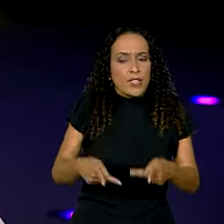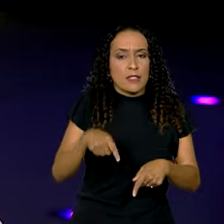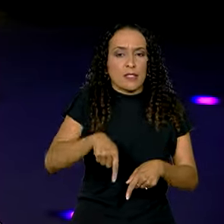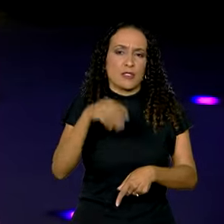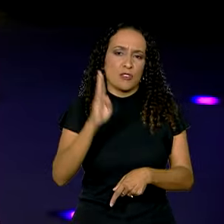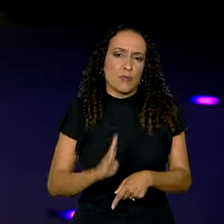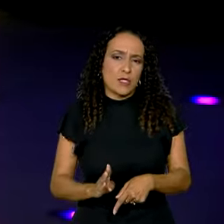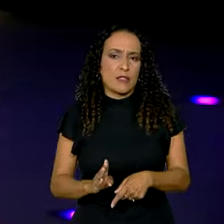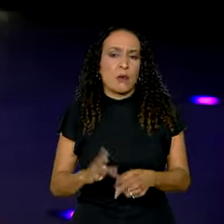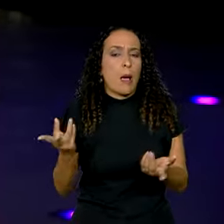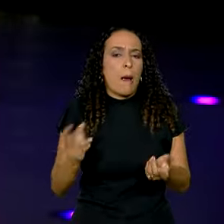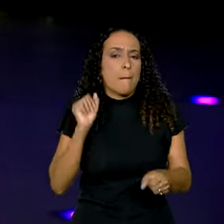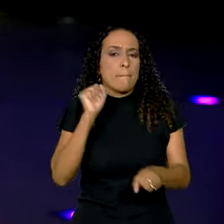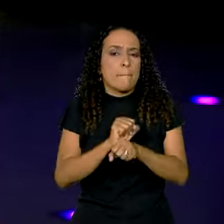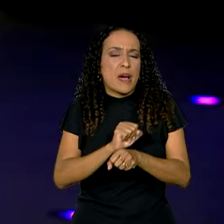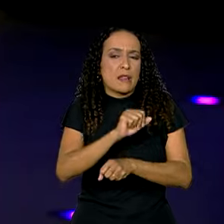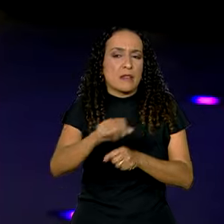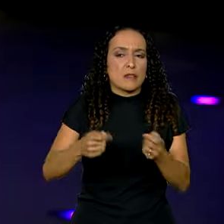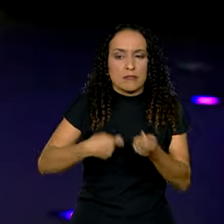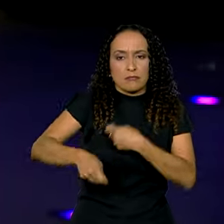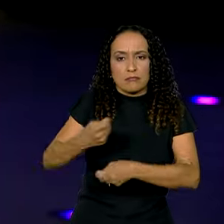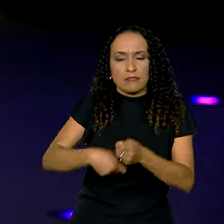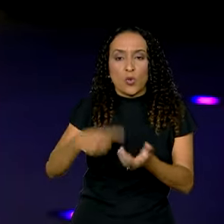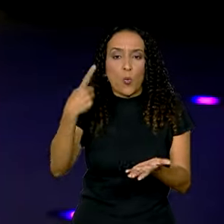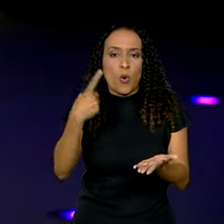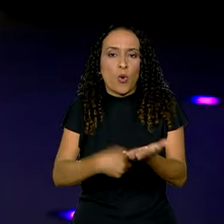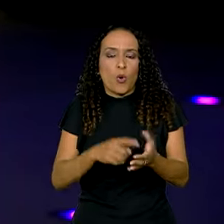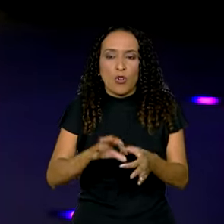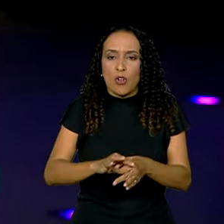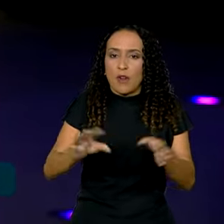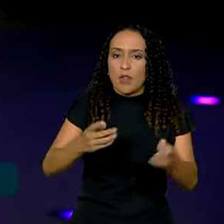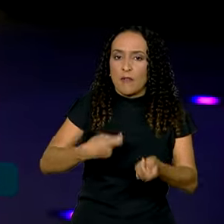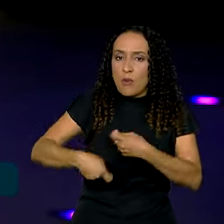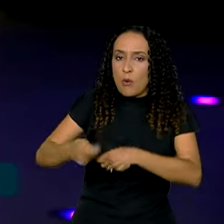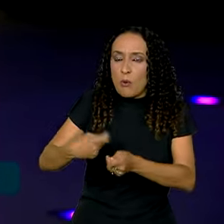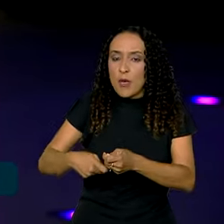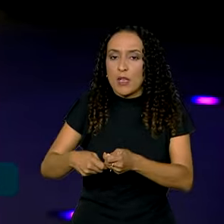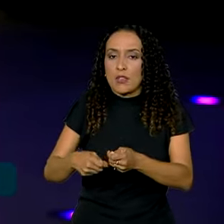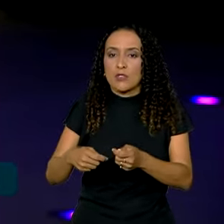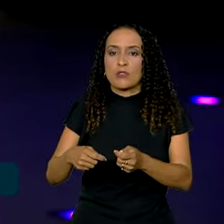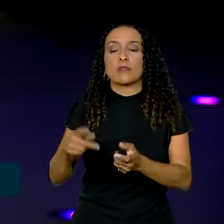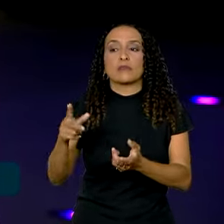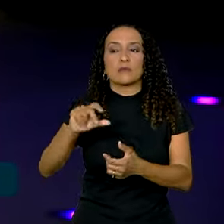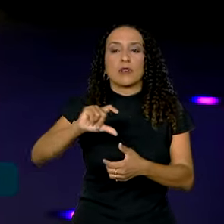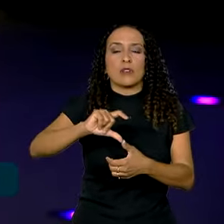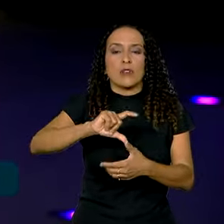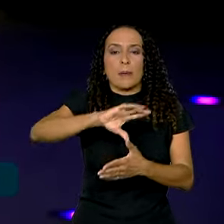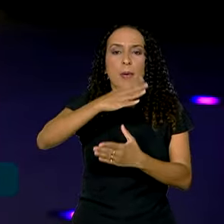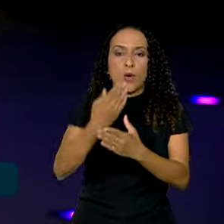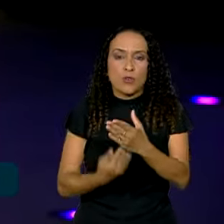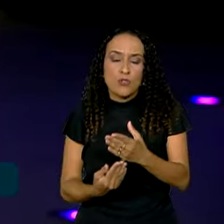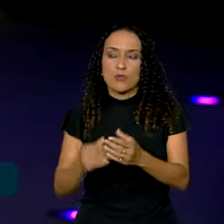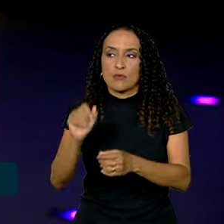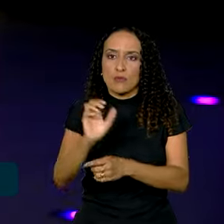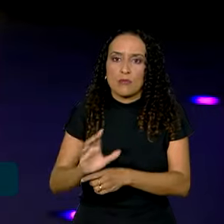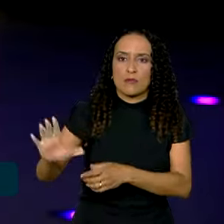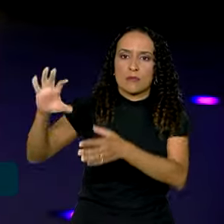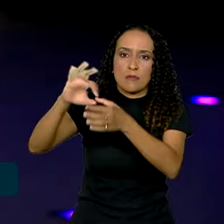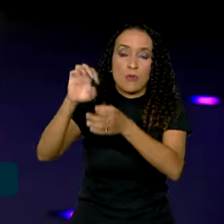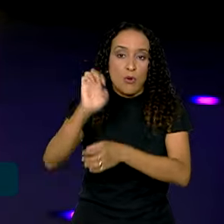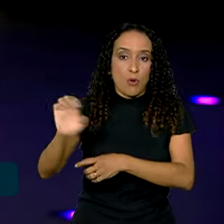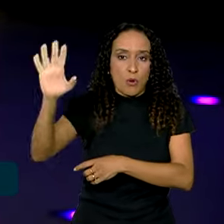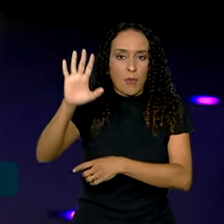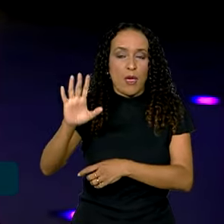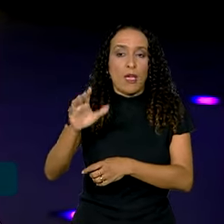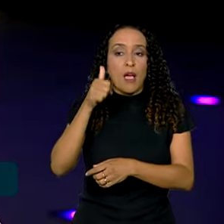Brasil, a paralisação das negociações do acordo de livre comércio entre o Mercosul e a União Europeia, a embaixadora